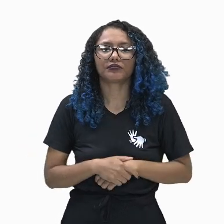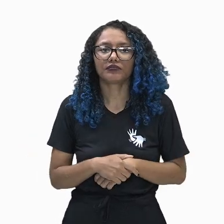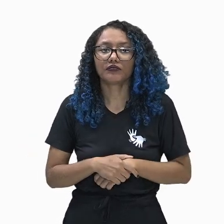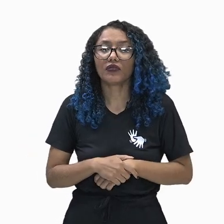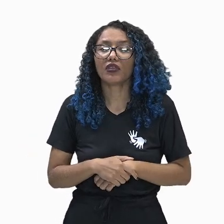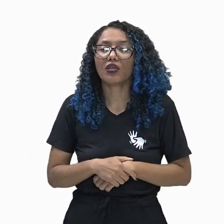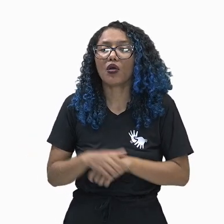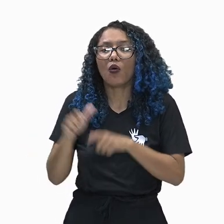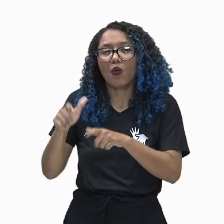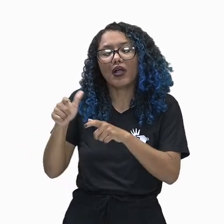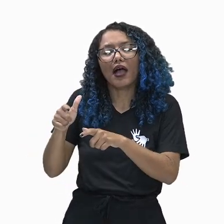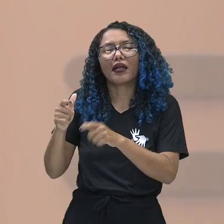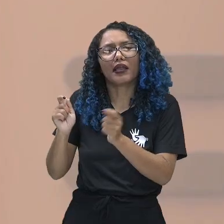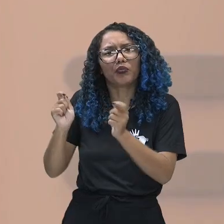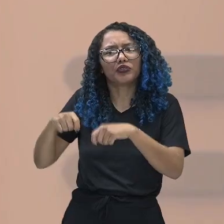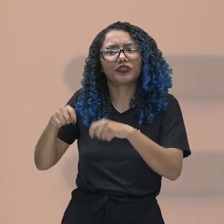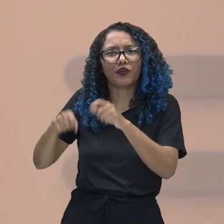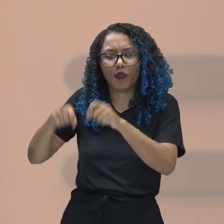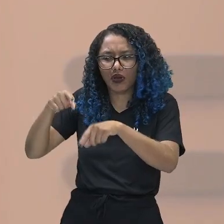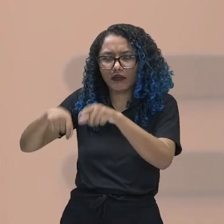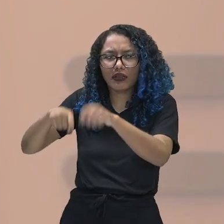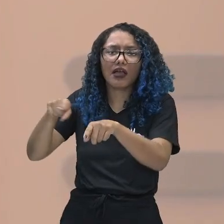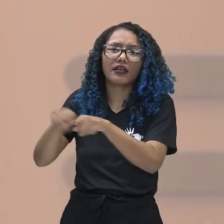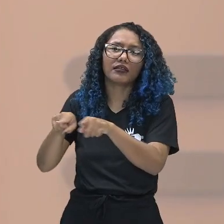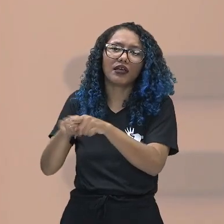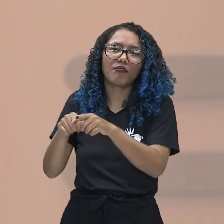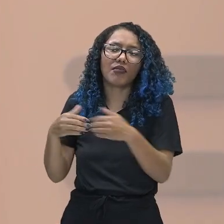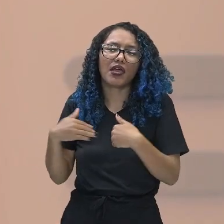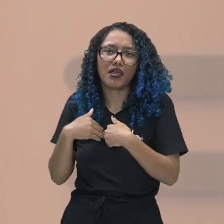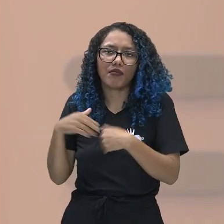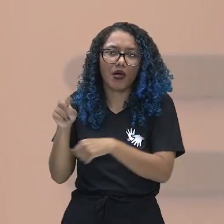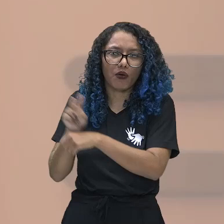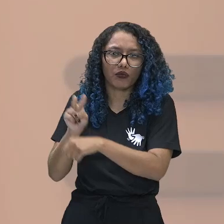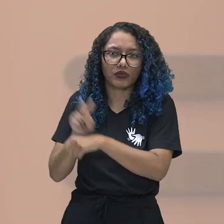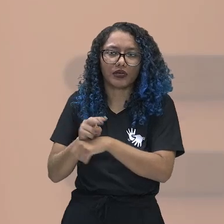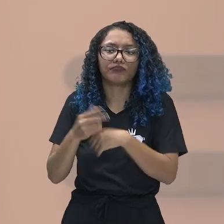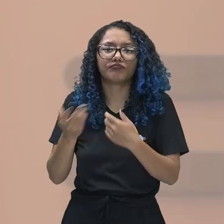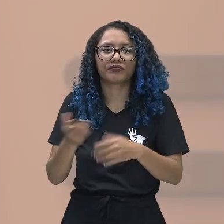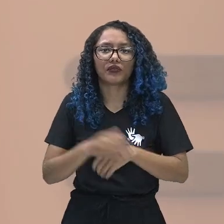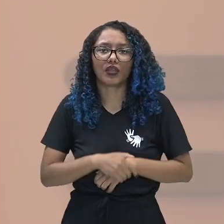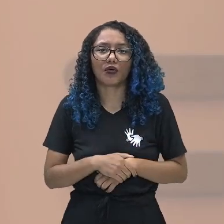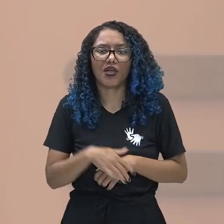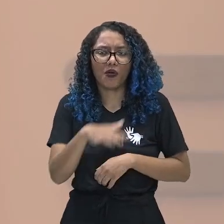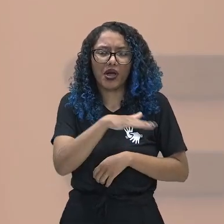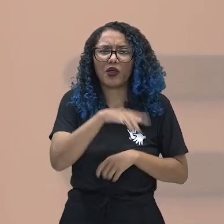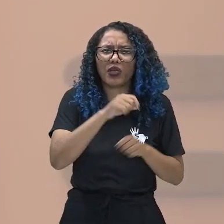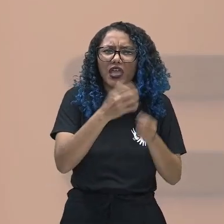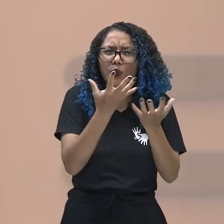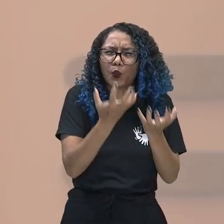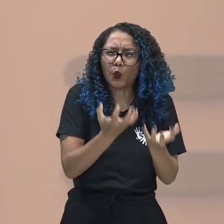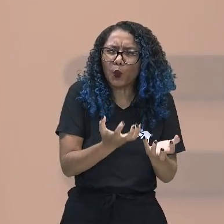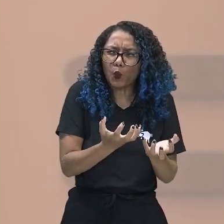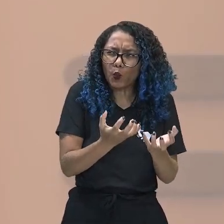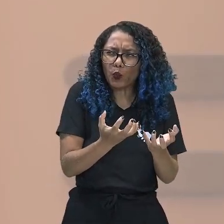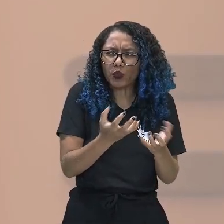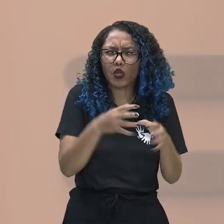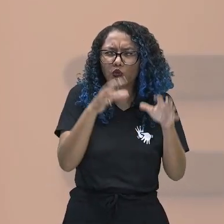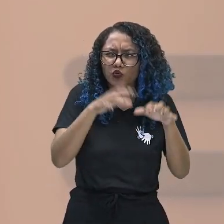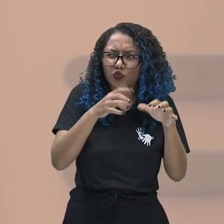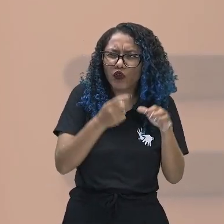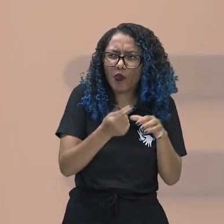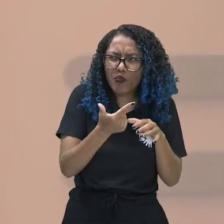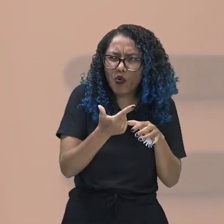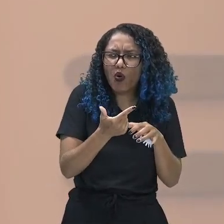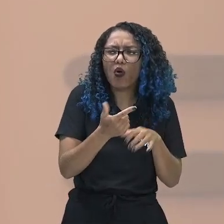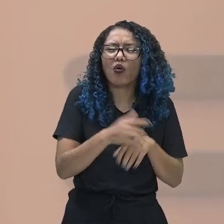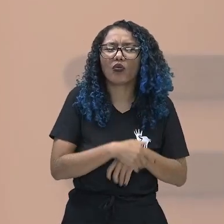parte que é muito árida, tá? E exatamente por isso que eles descem então atrás de quê? De rios. Lembra que as primeiras